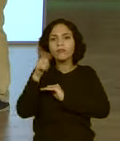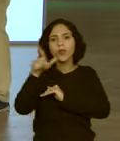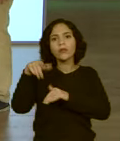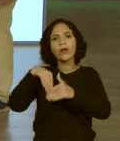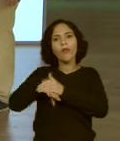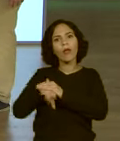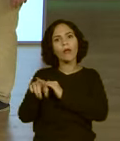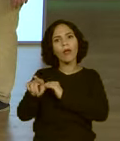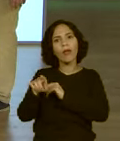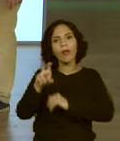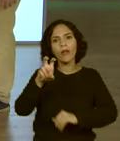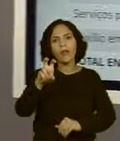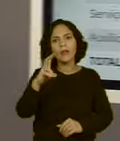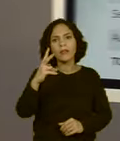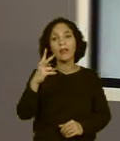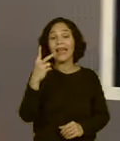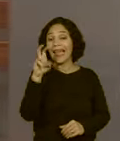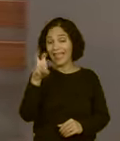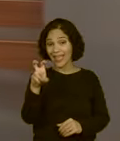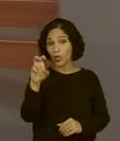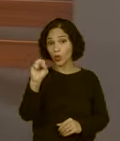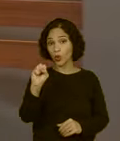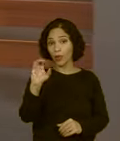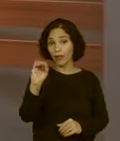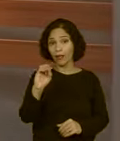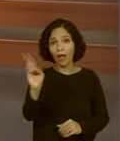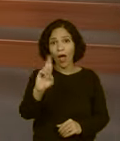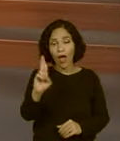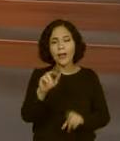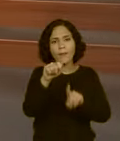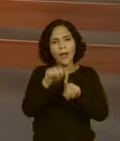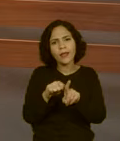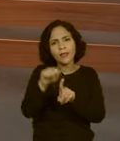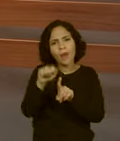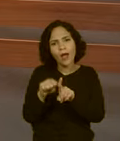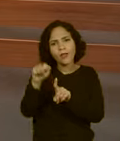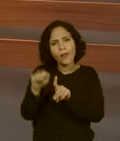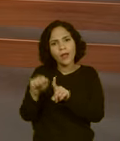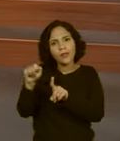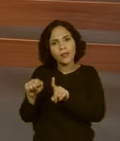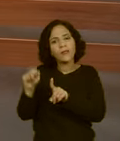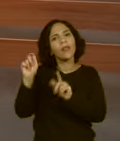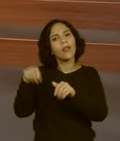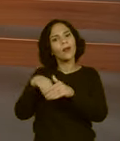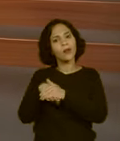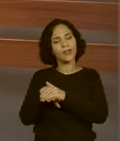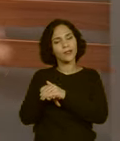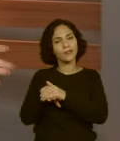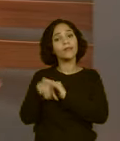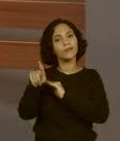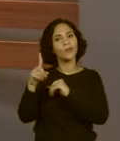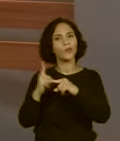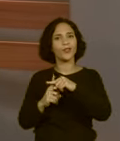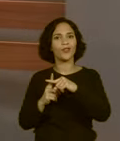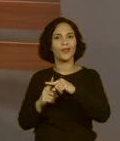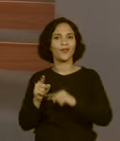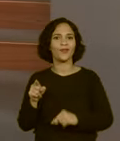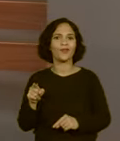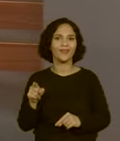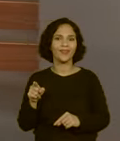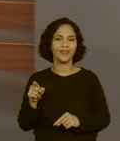de poupança de 580 reais todos os meses, tá? Então, é um saldo positivo.